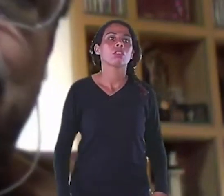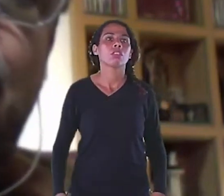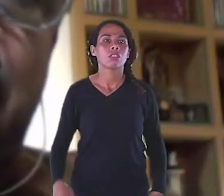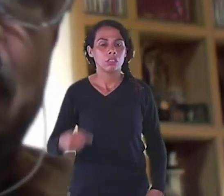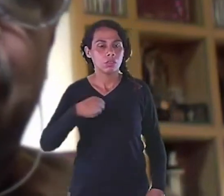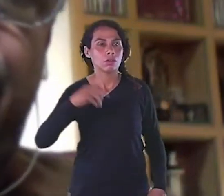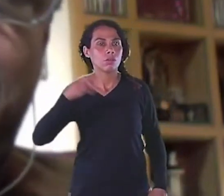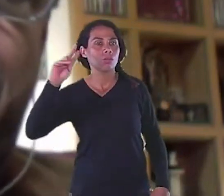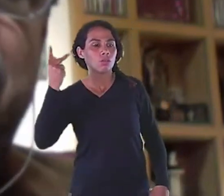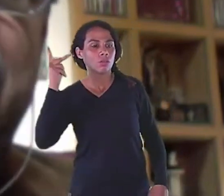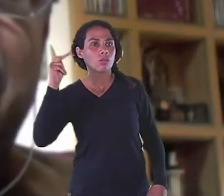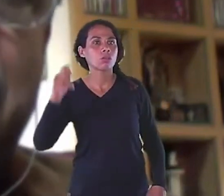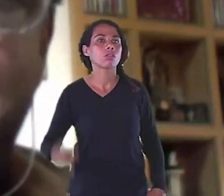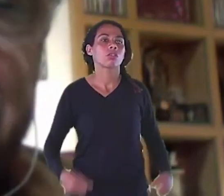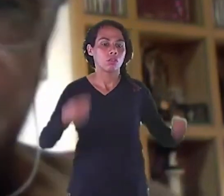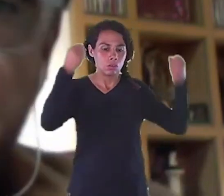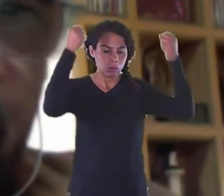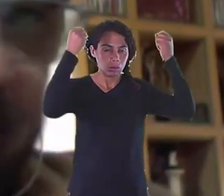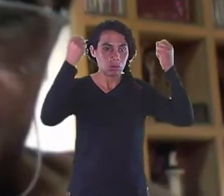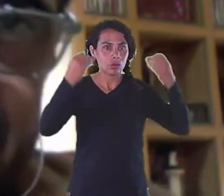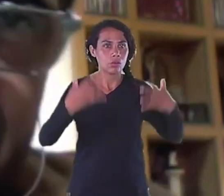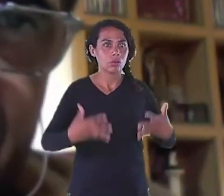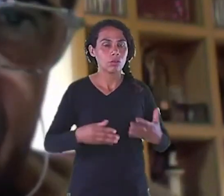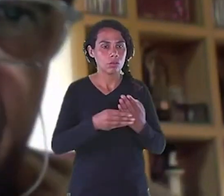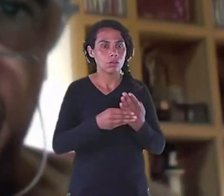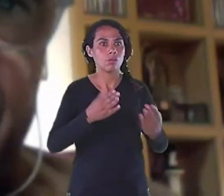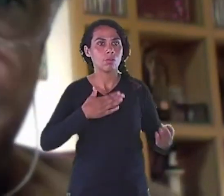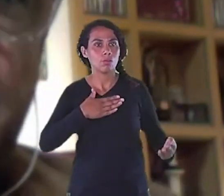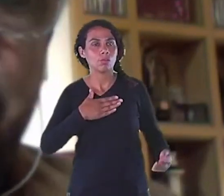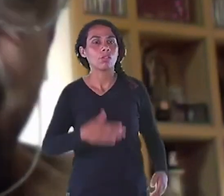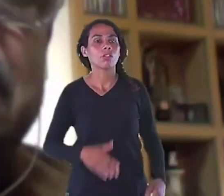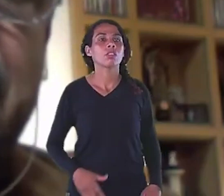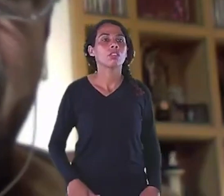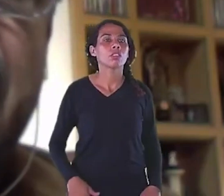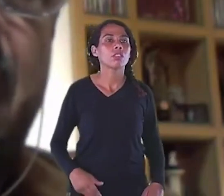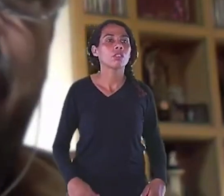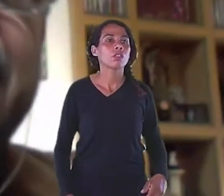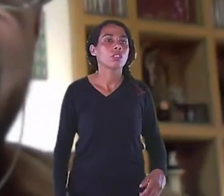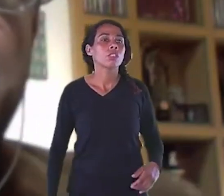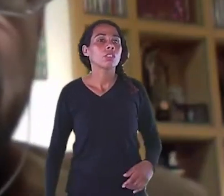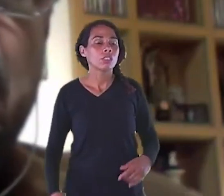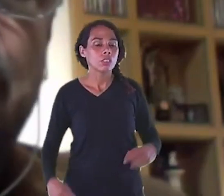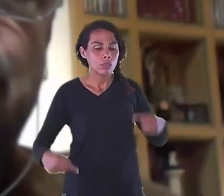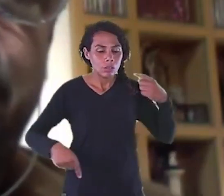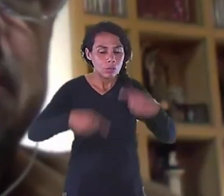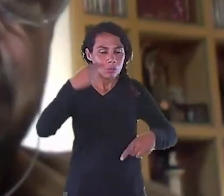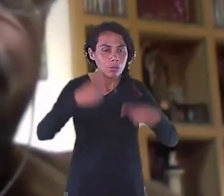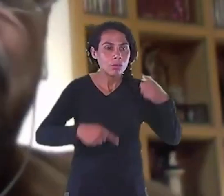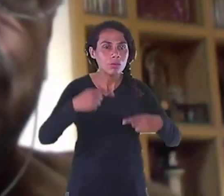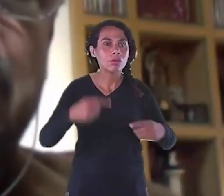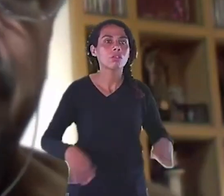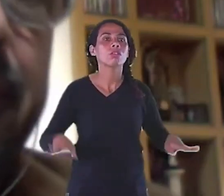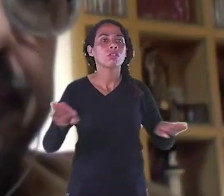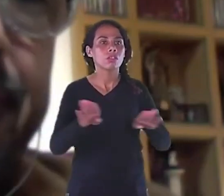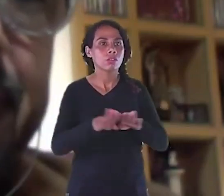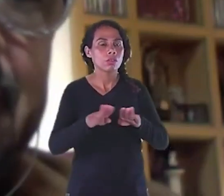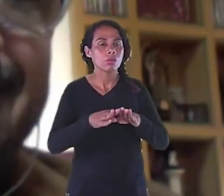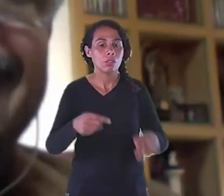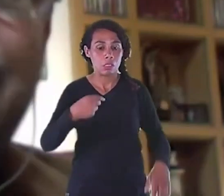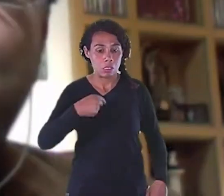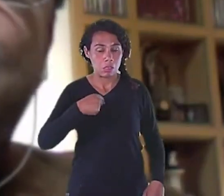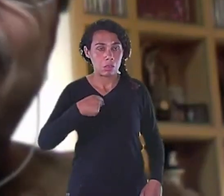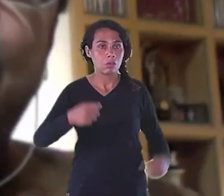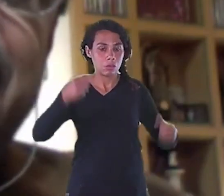Fazer isso De forma partidária Jamais Não me interessa Mas é lógico O design Acaba fazendo O seu processo político Também